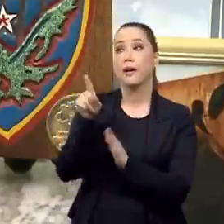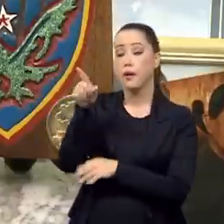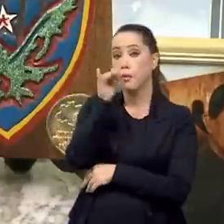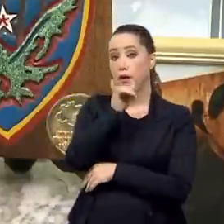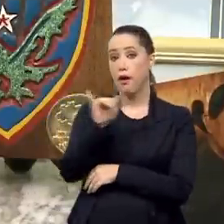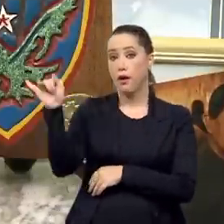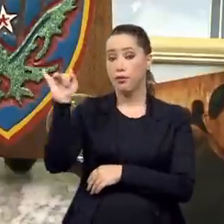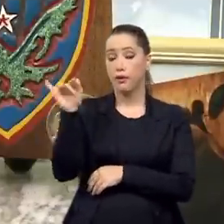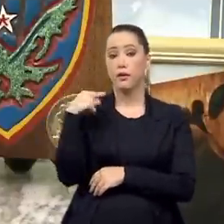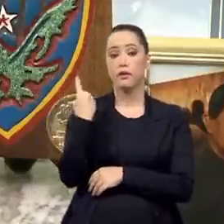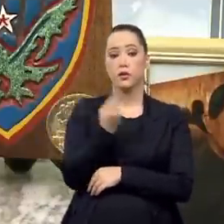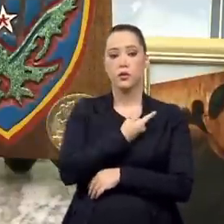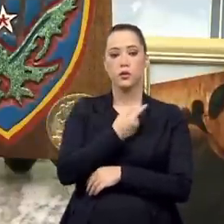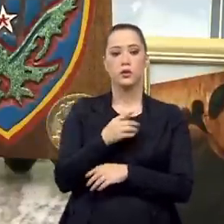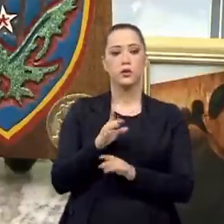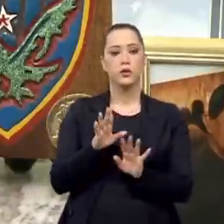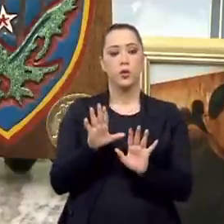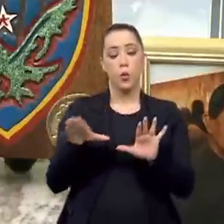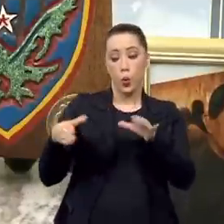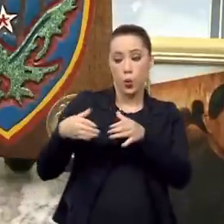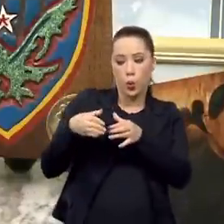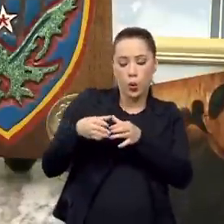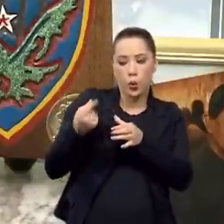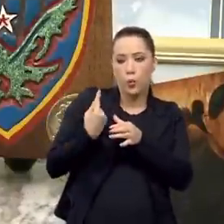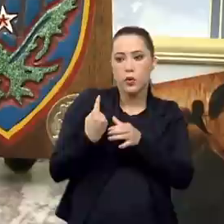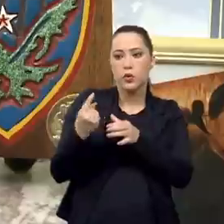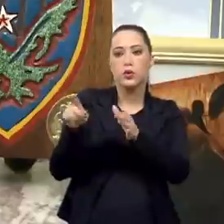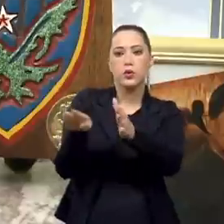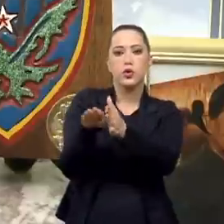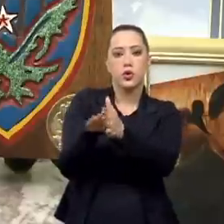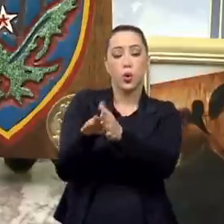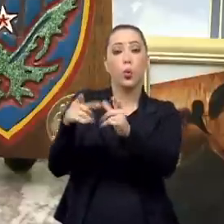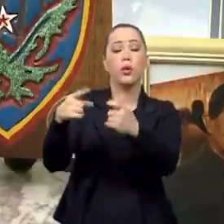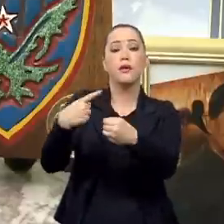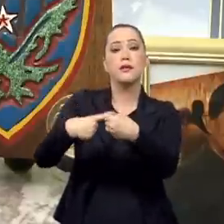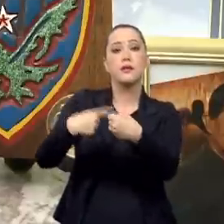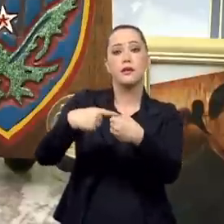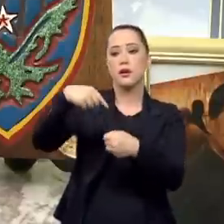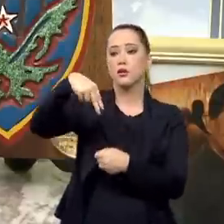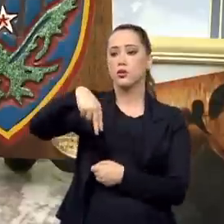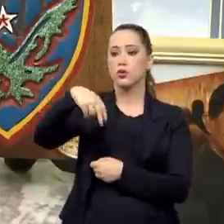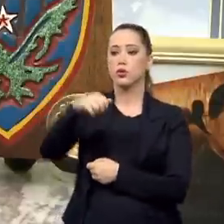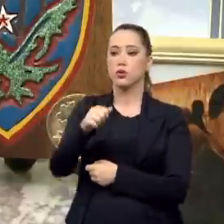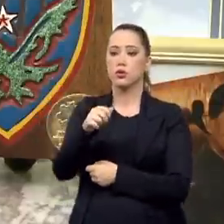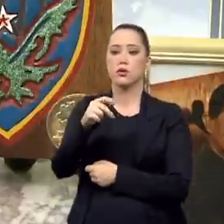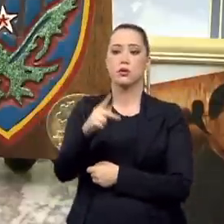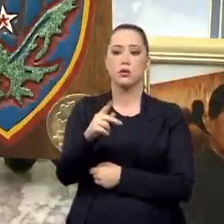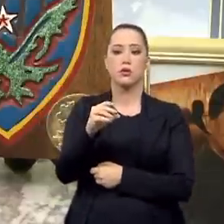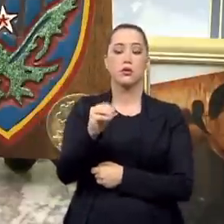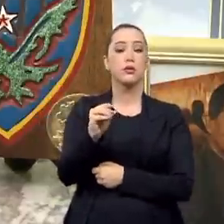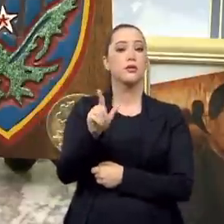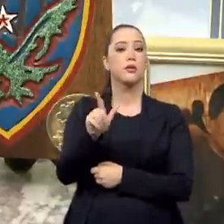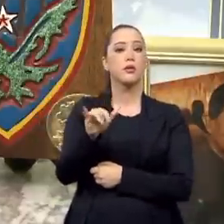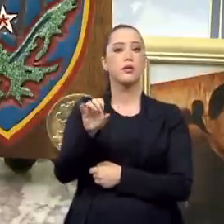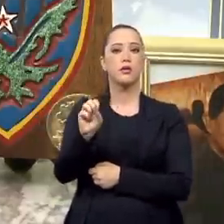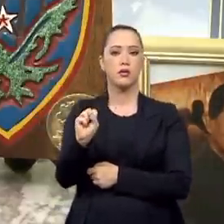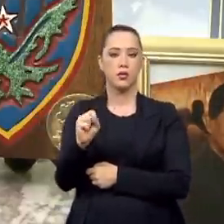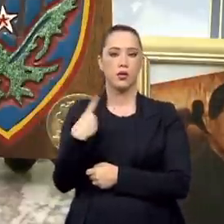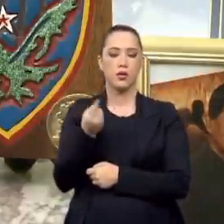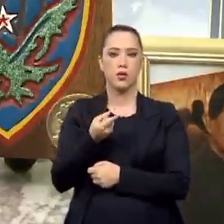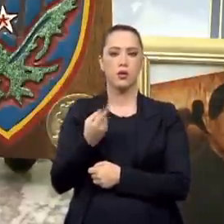meu regimento desembarcou em Nápoles. E nós pegamos uns